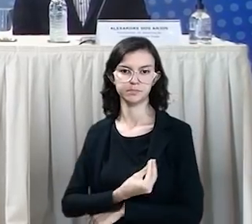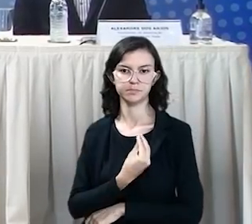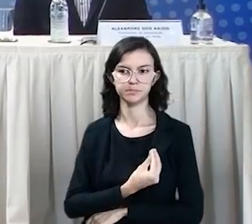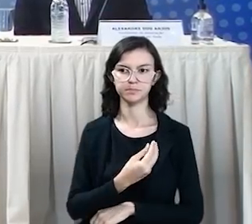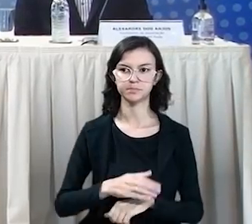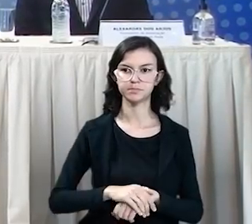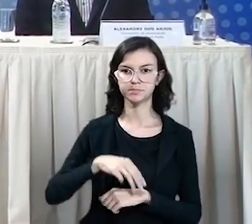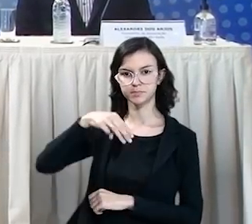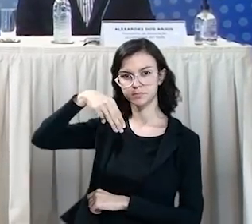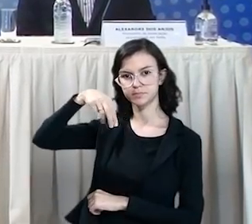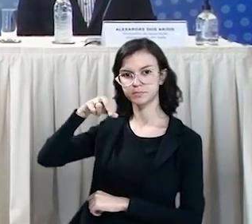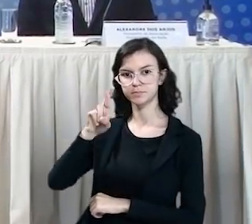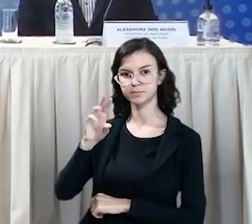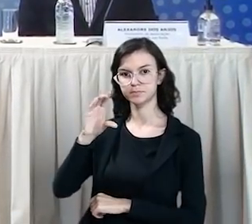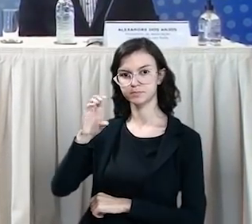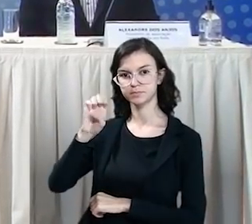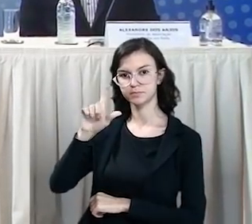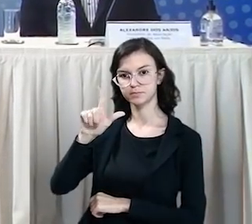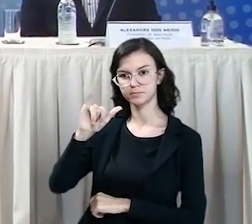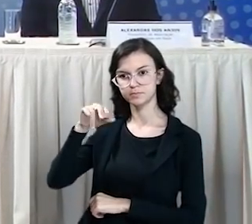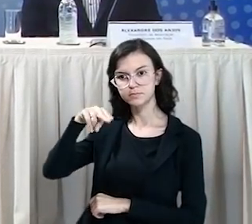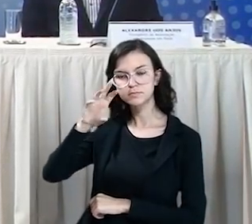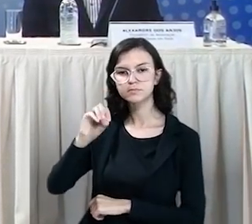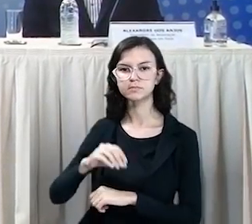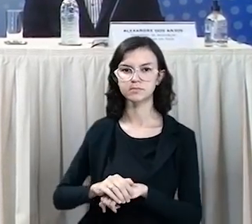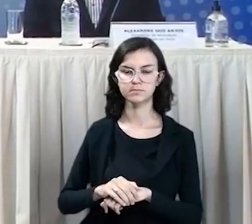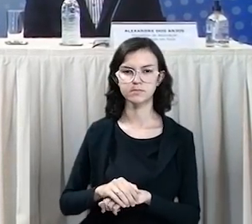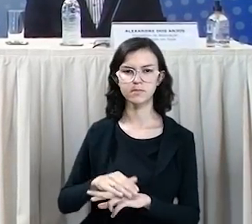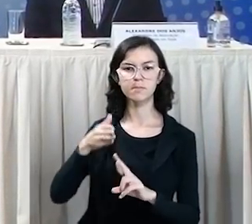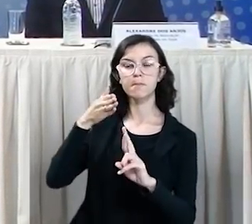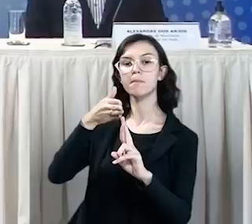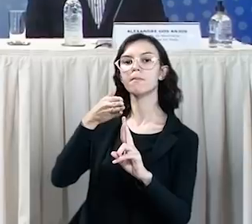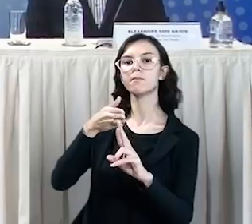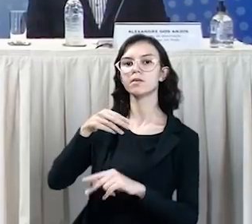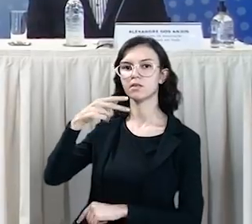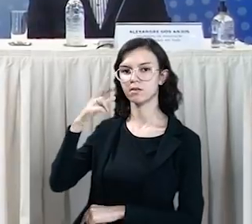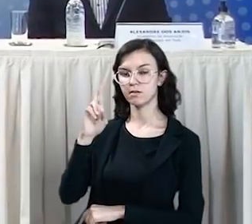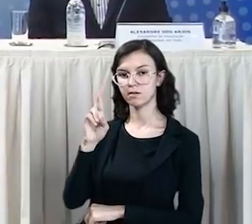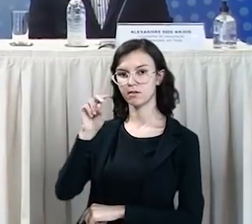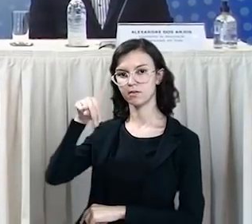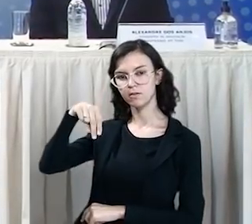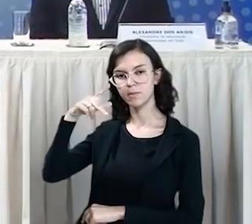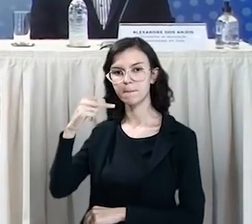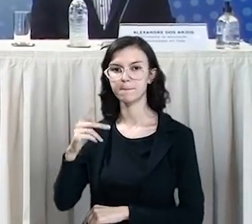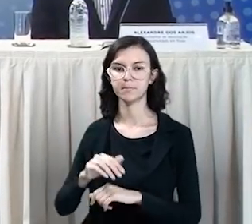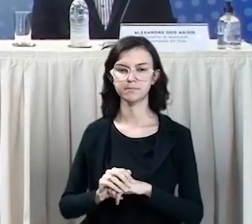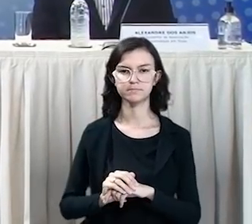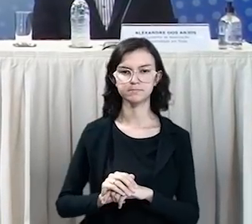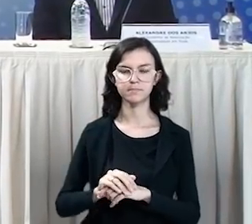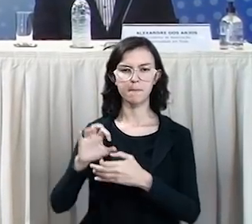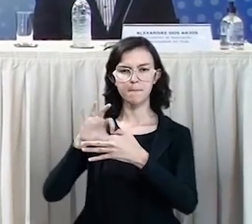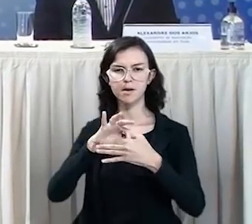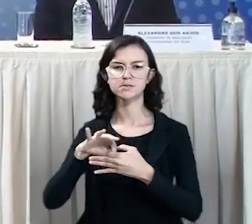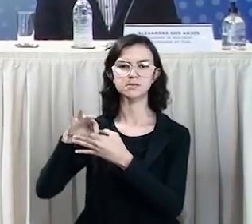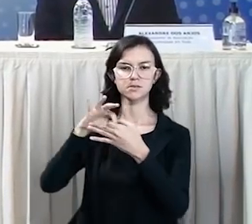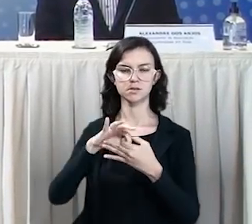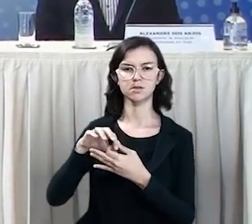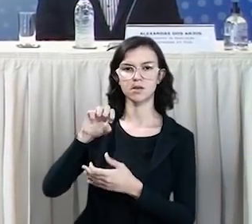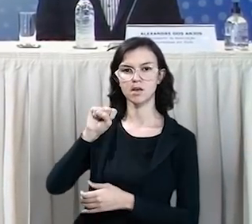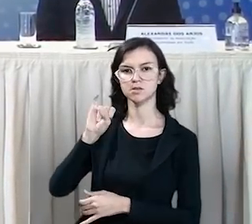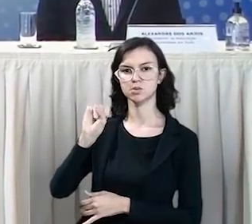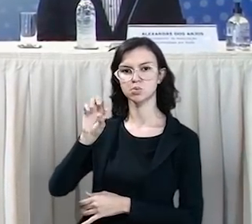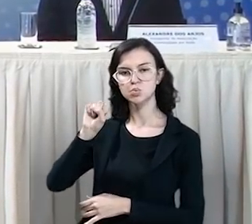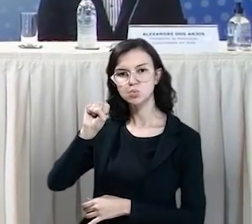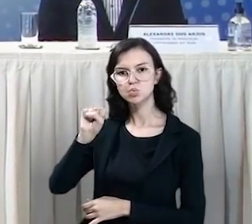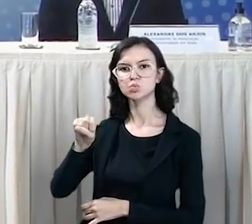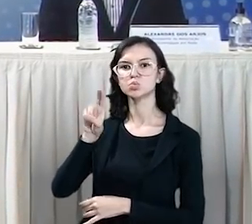nesse momento, representa a RNP, que tem sido uma grande parceira da SESU, Alexandre, que tem nos apoiado muito nas